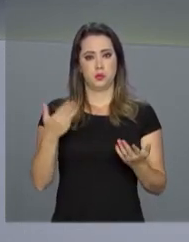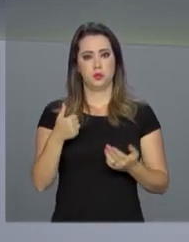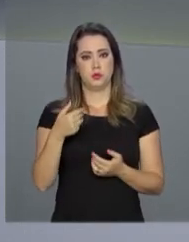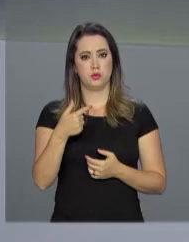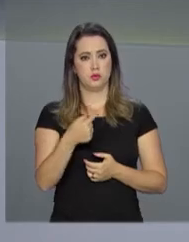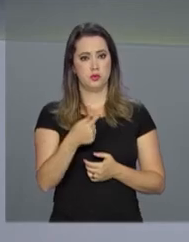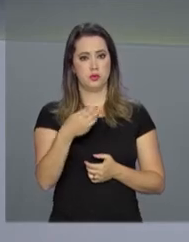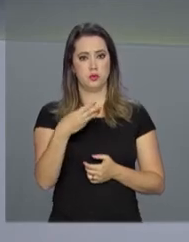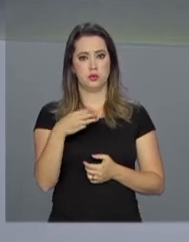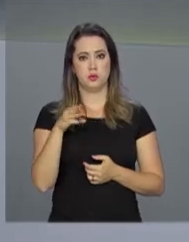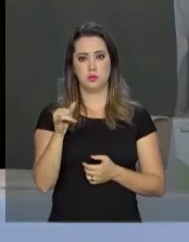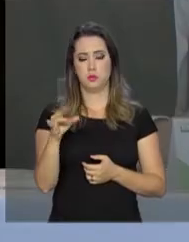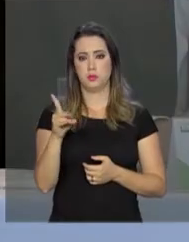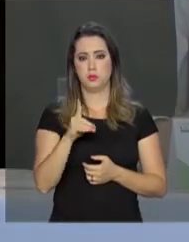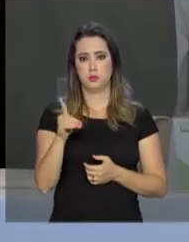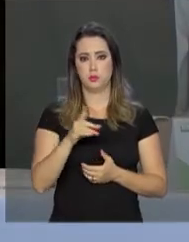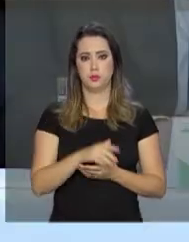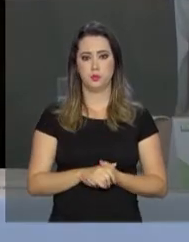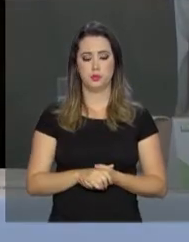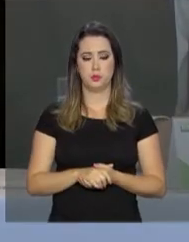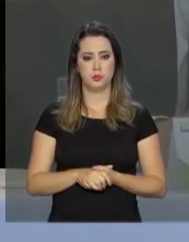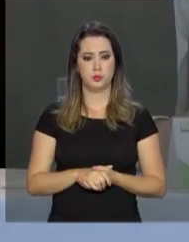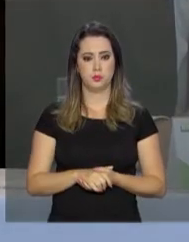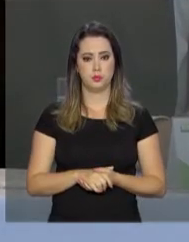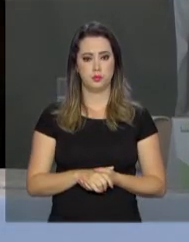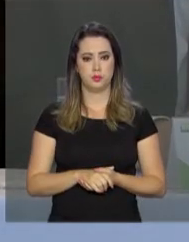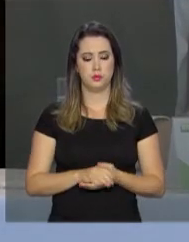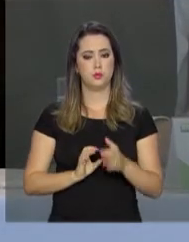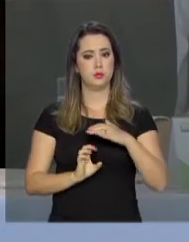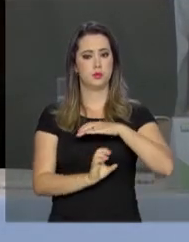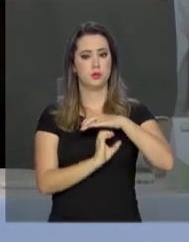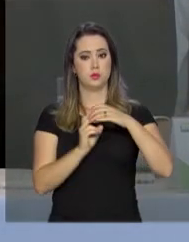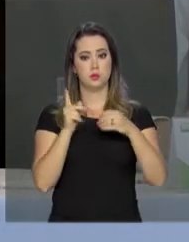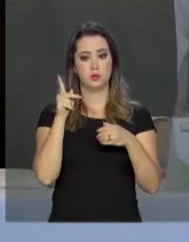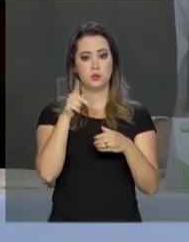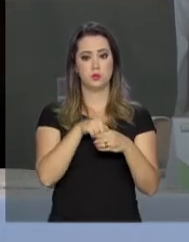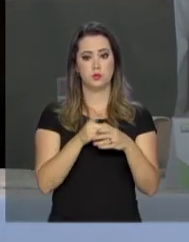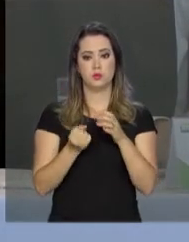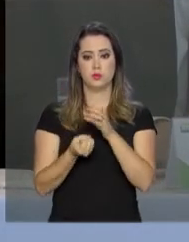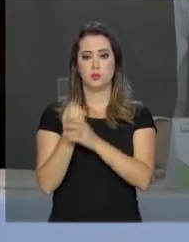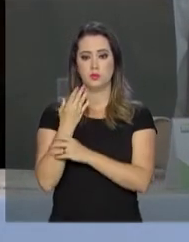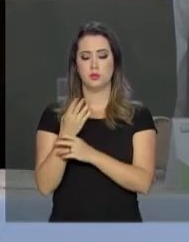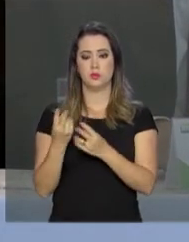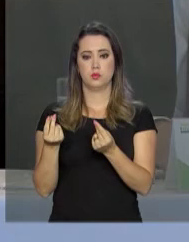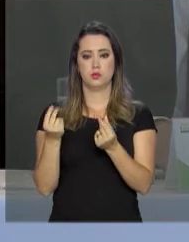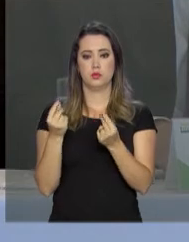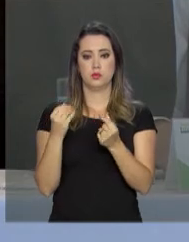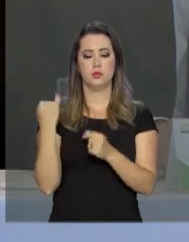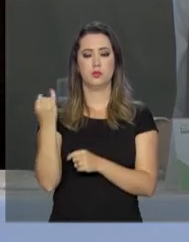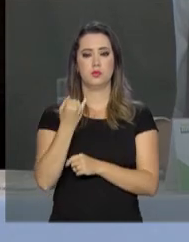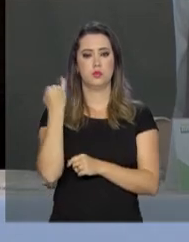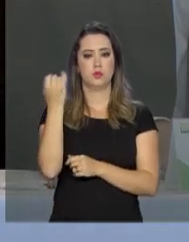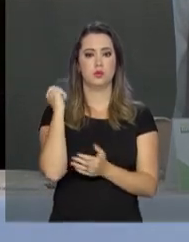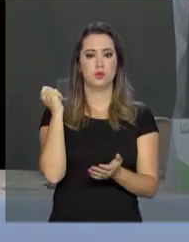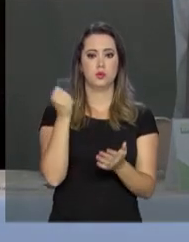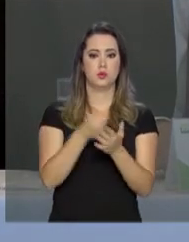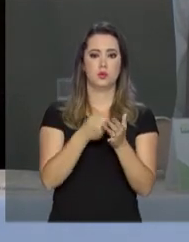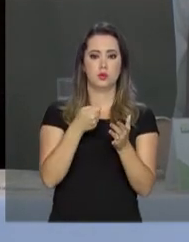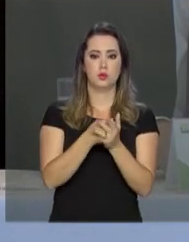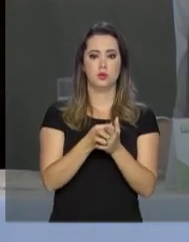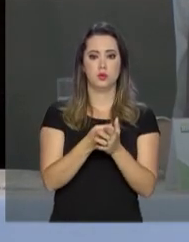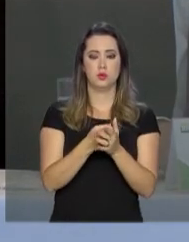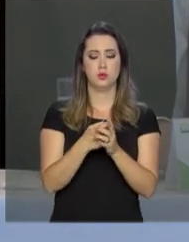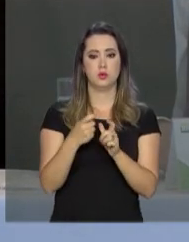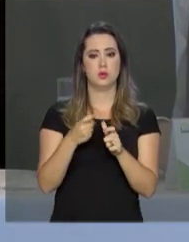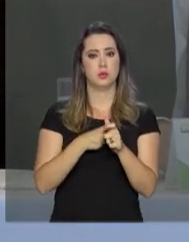bilhões. A Petrobras saudável gera um montante expressivo de pagamento de tributos,